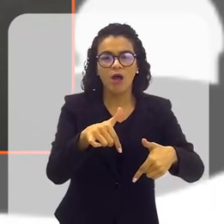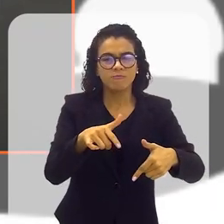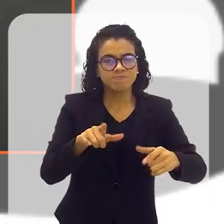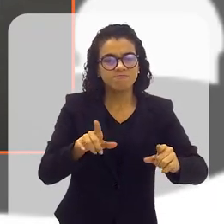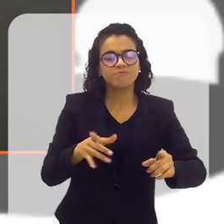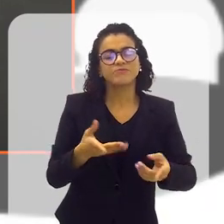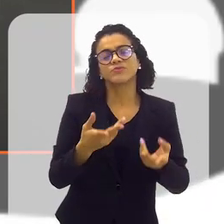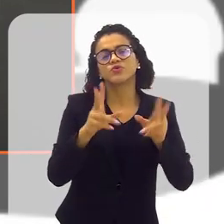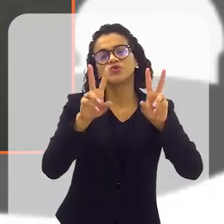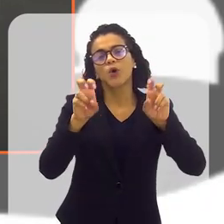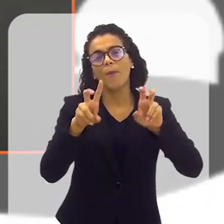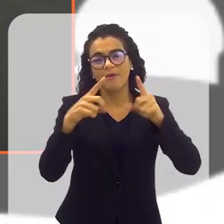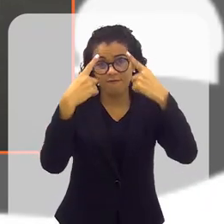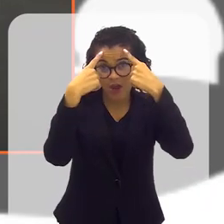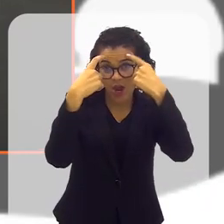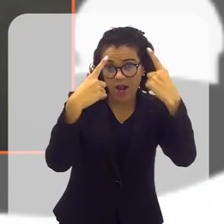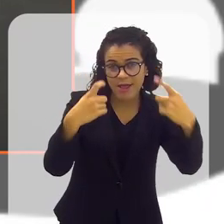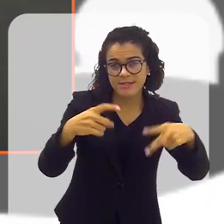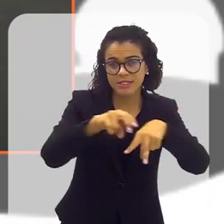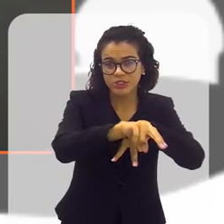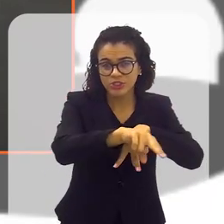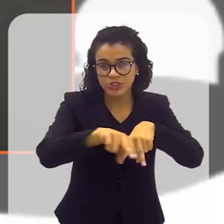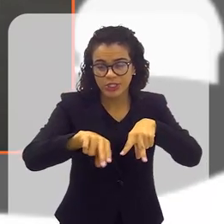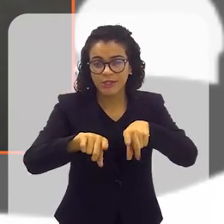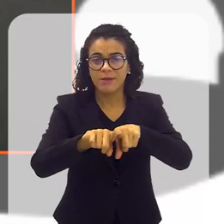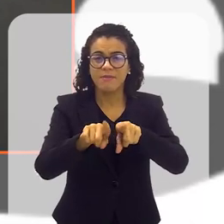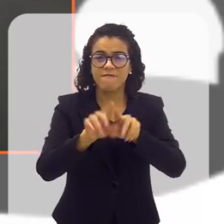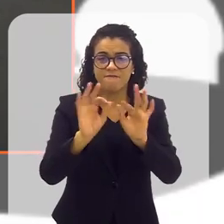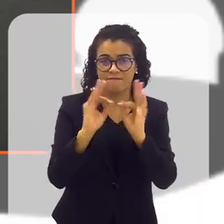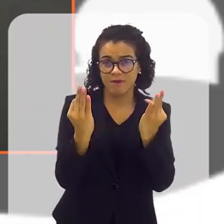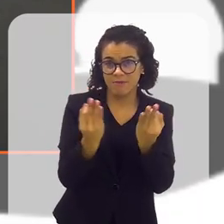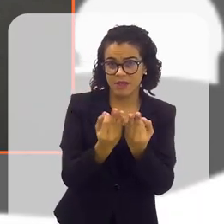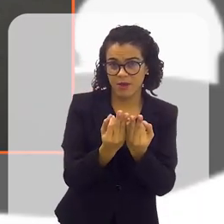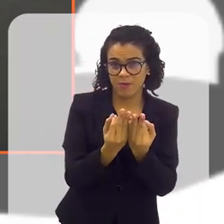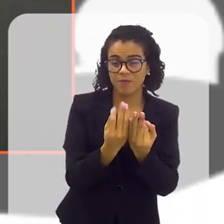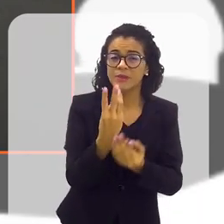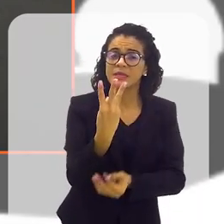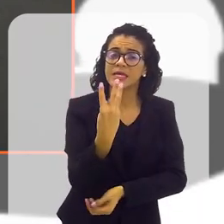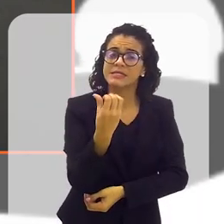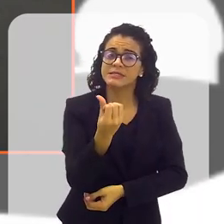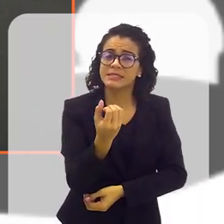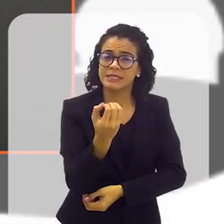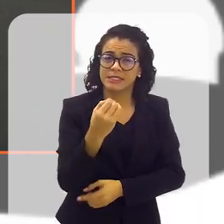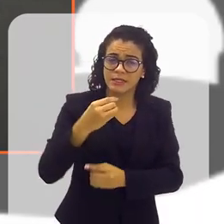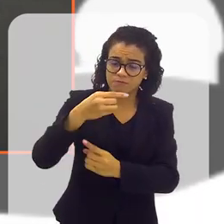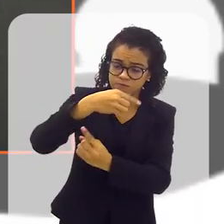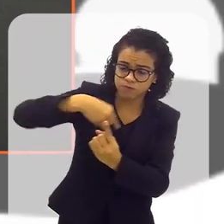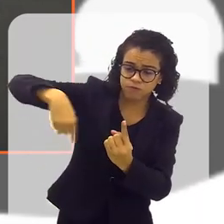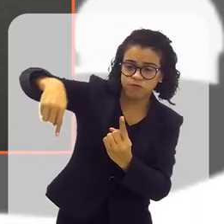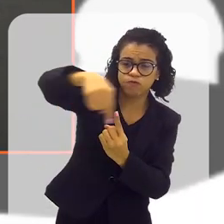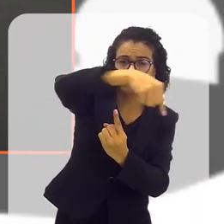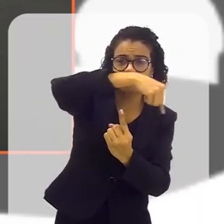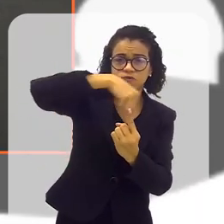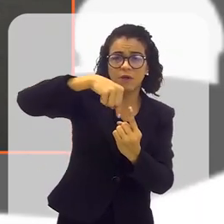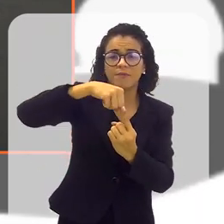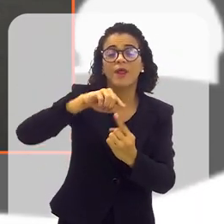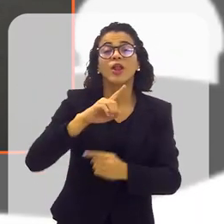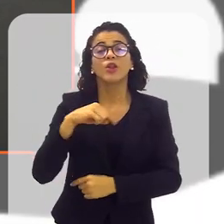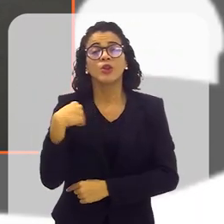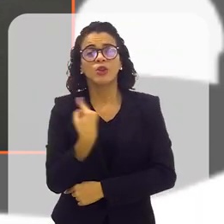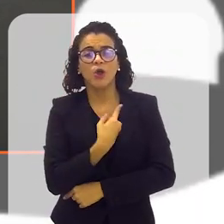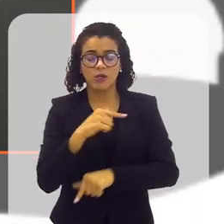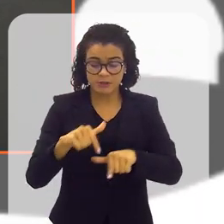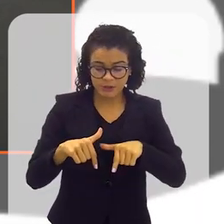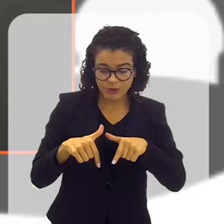violência de gênero intrafamiliar de forma 360 graus. O que que significa isso? Que a